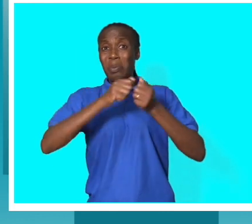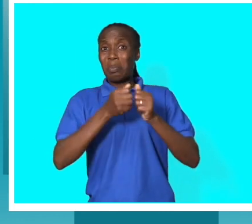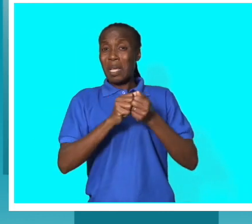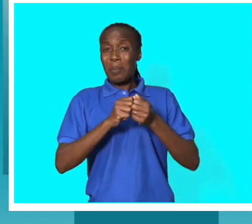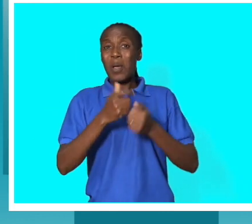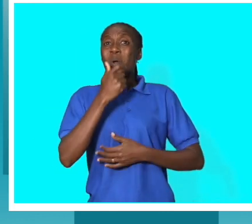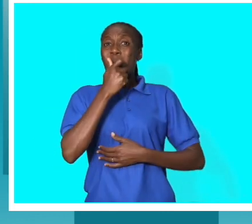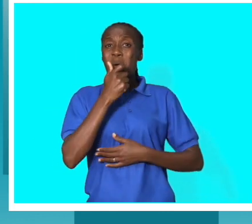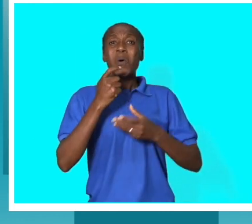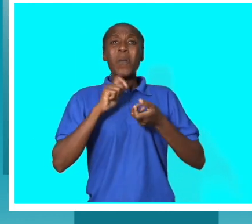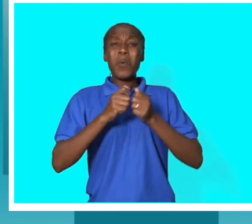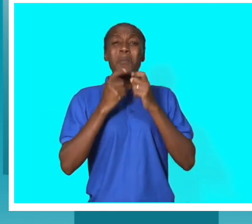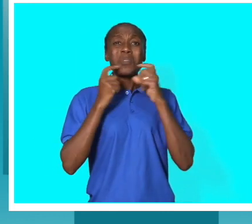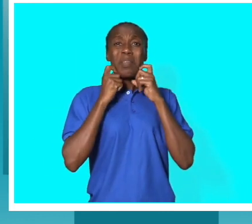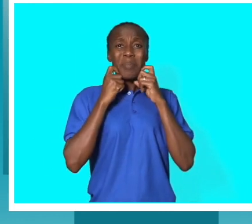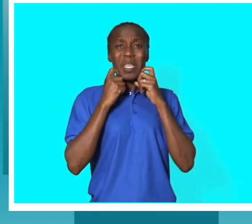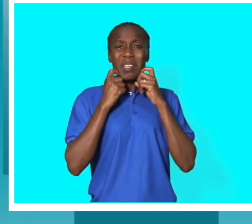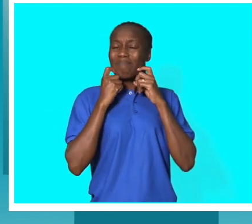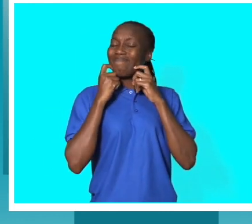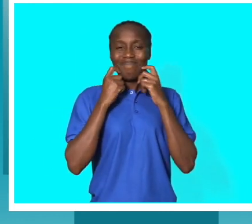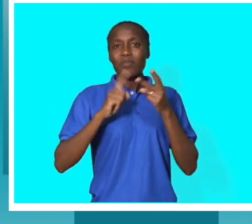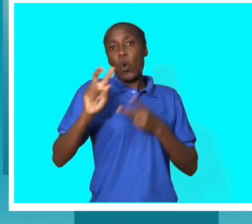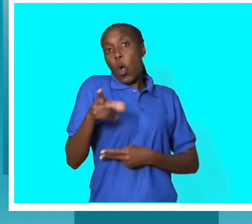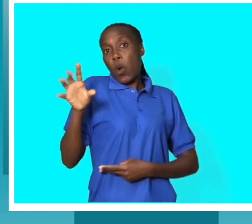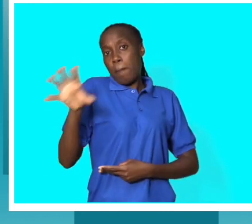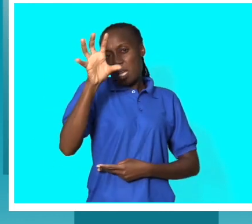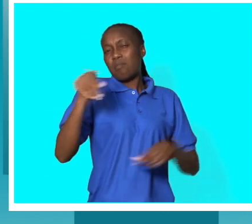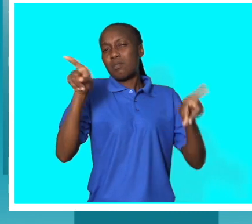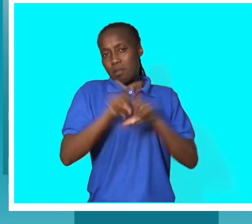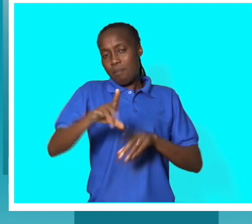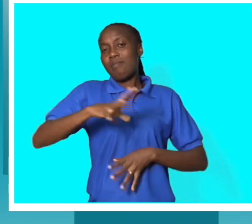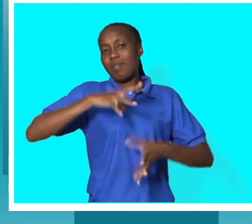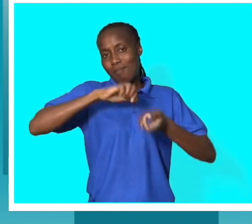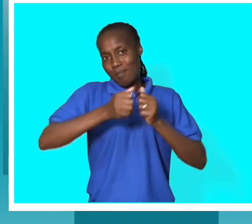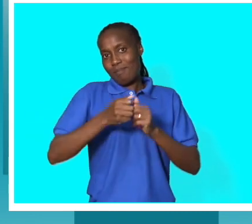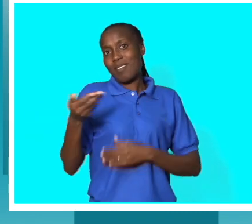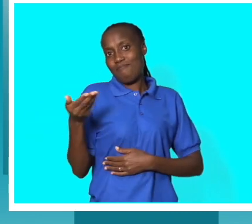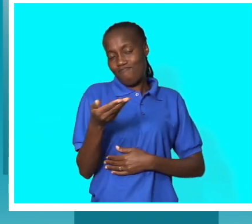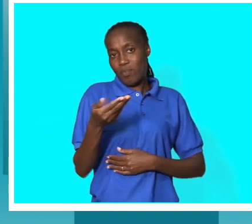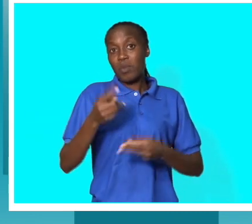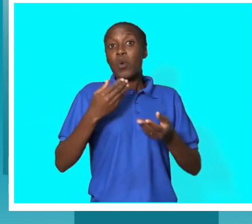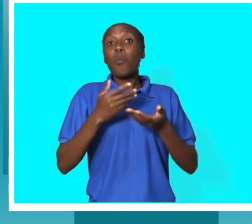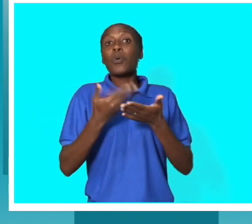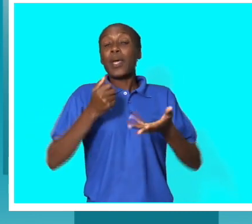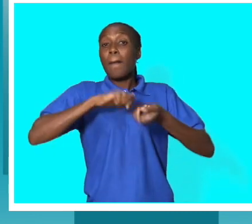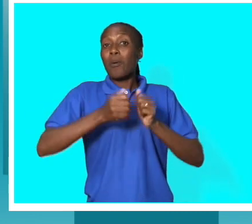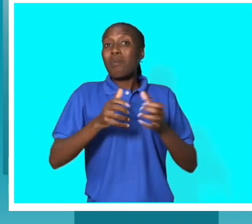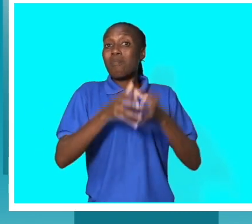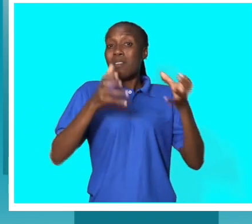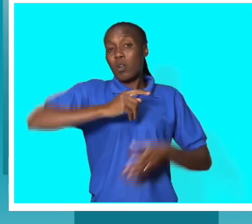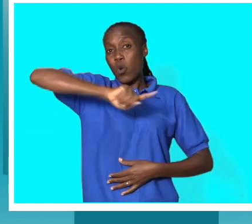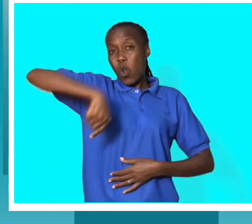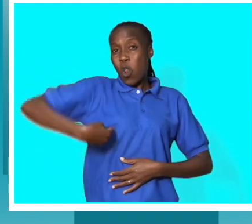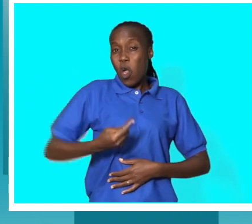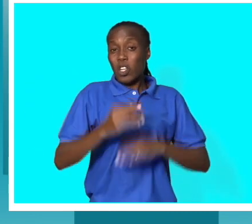acompanhado, tenho visto jogos de vários países. O grande problema é que todos nós, simpatizantes,